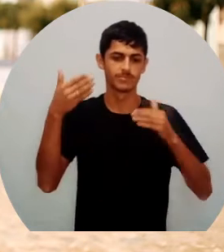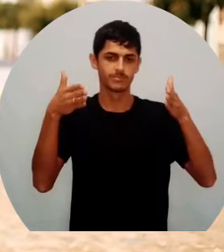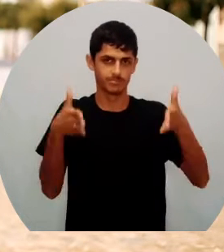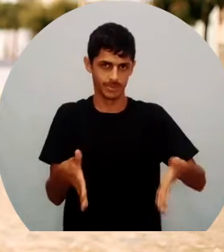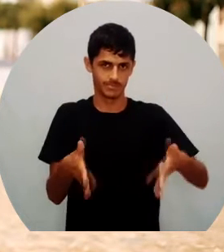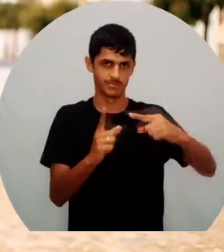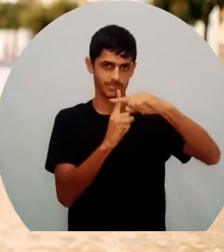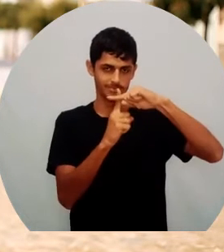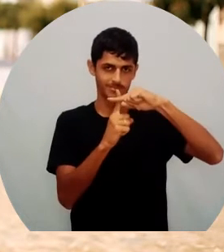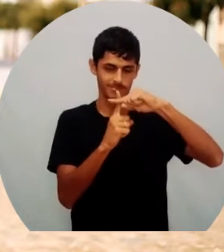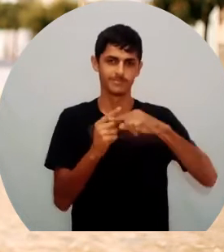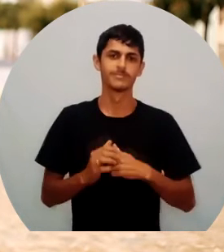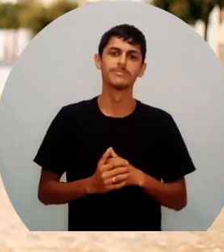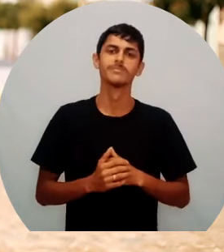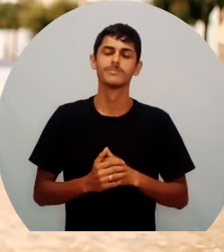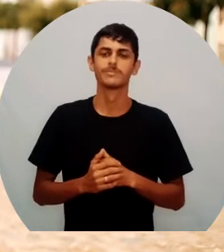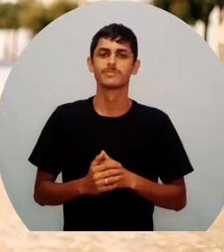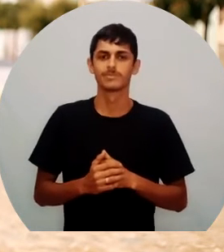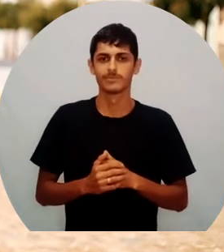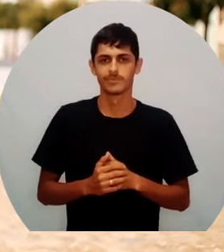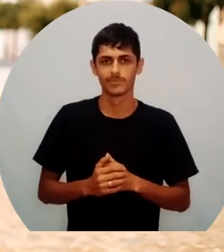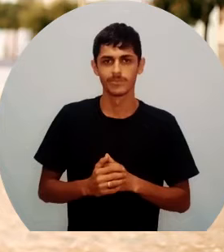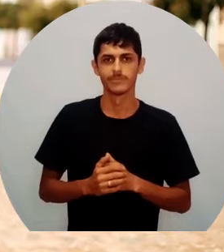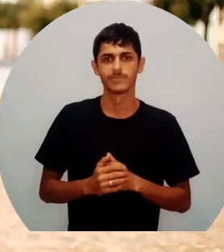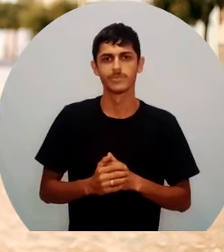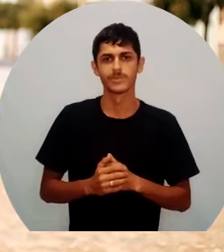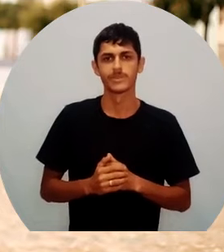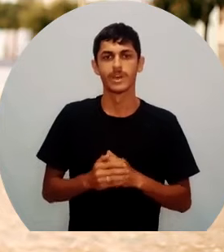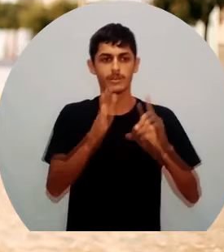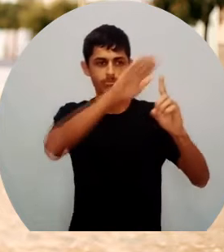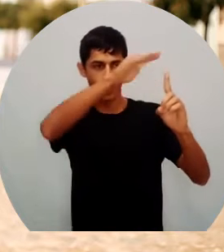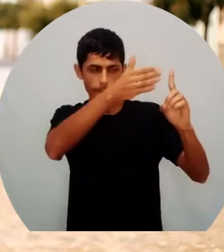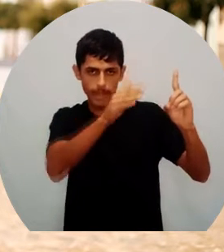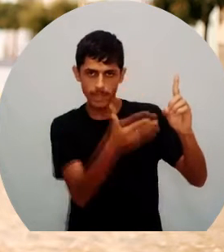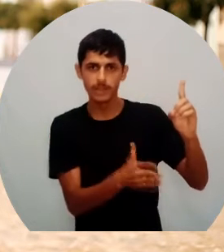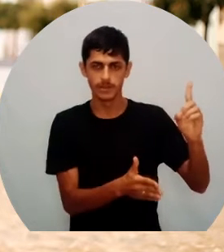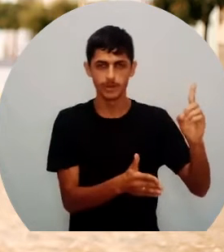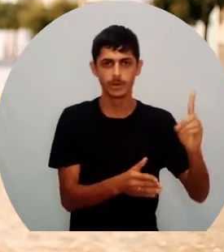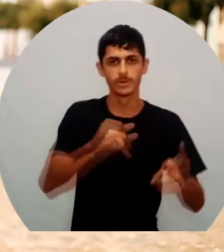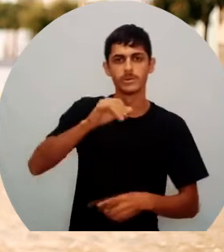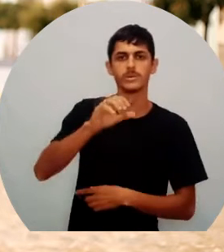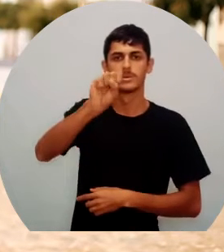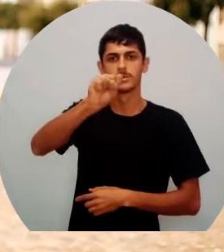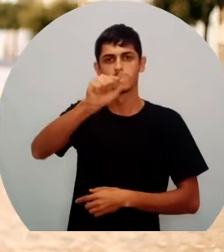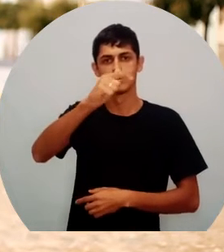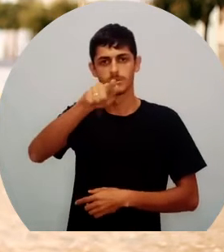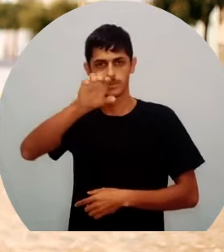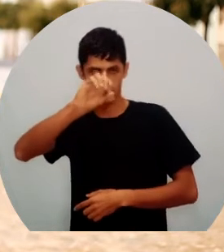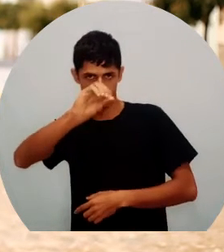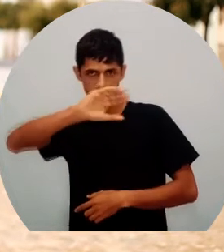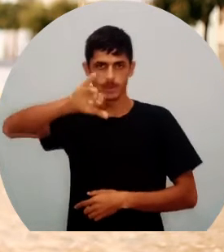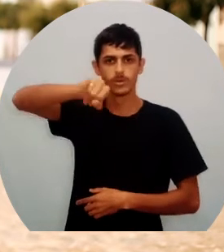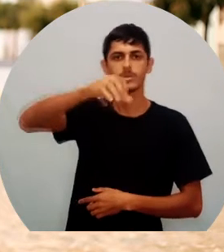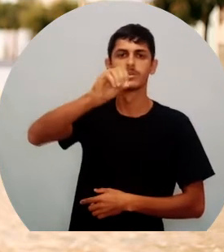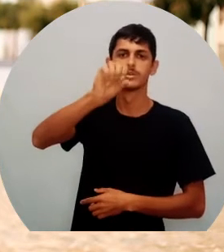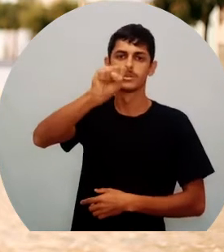E foi dado como padroeiro São José. Então, nós temos São José como nosso padroeiro.